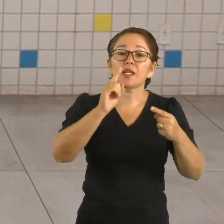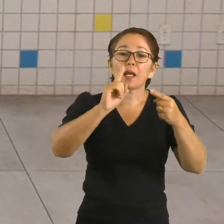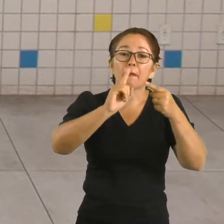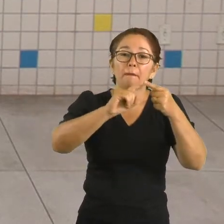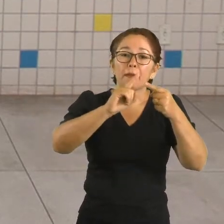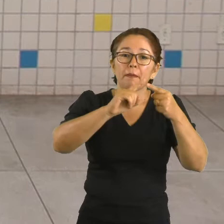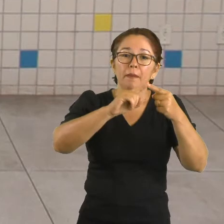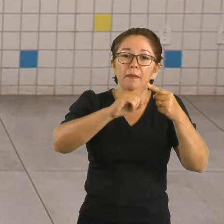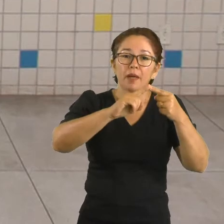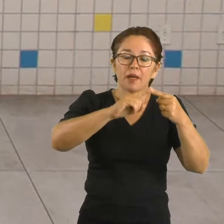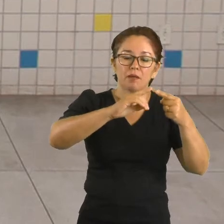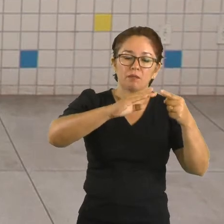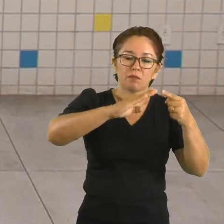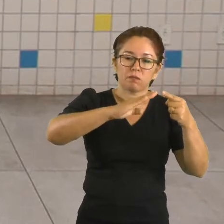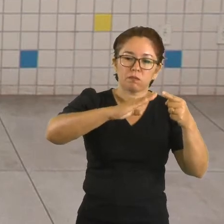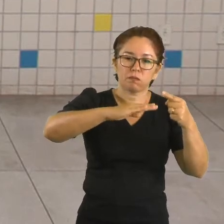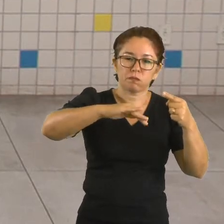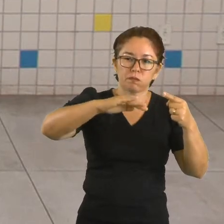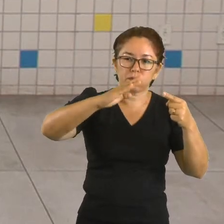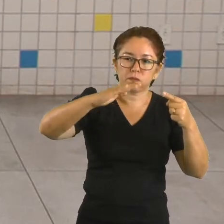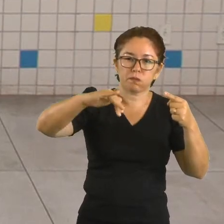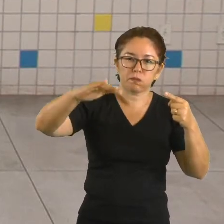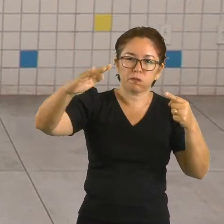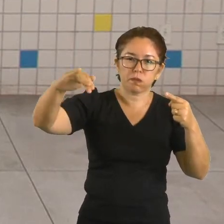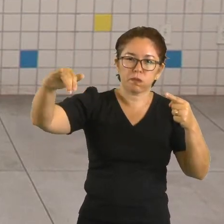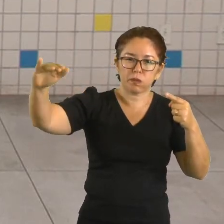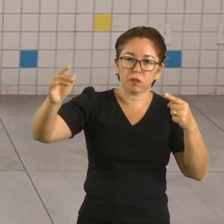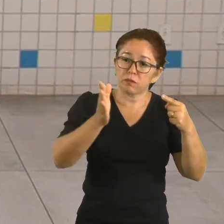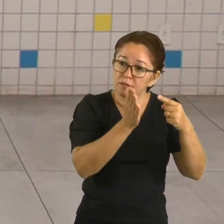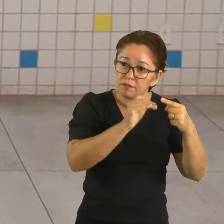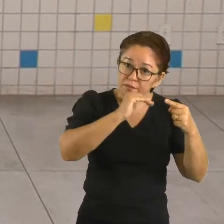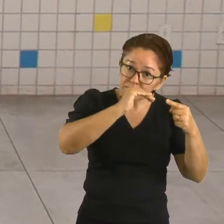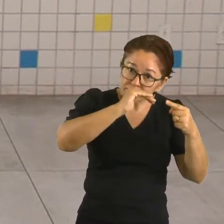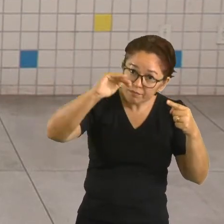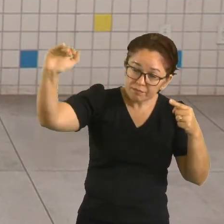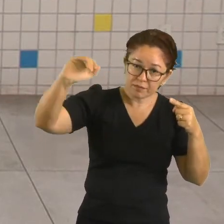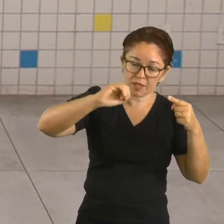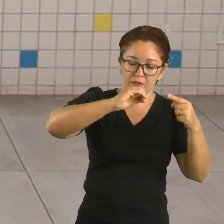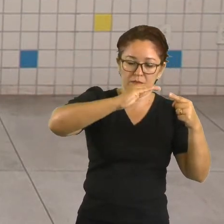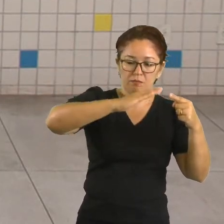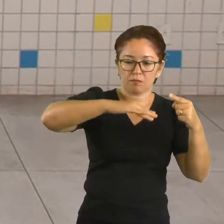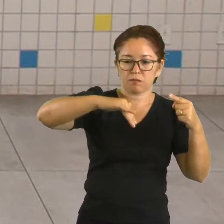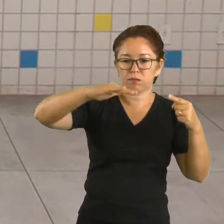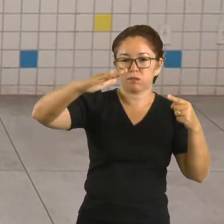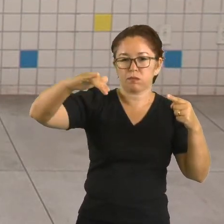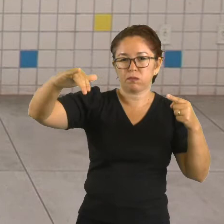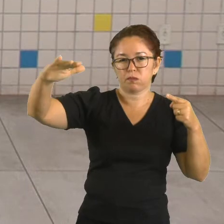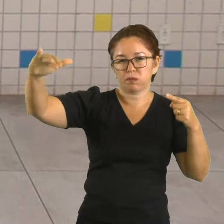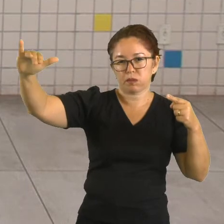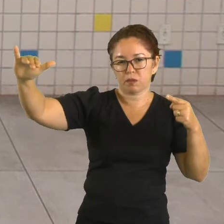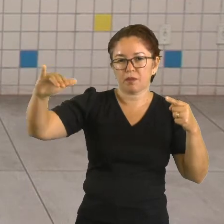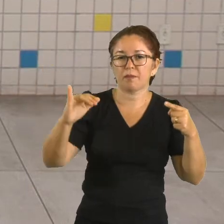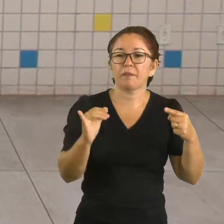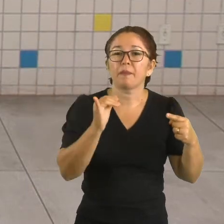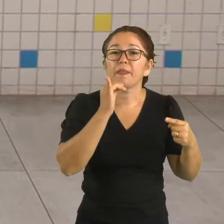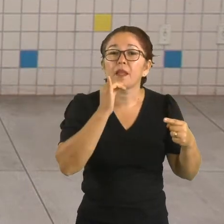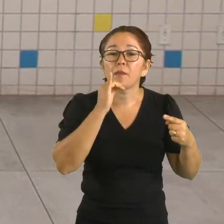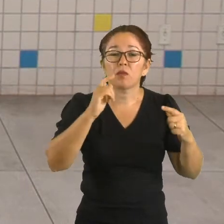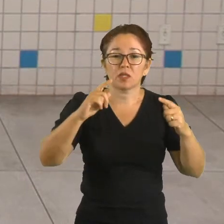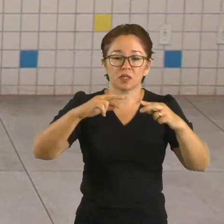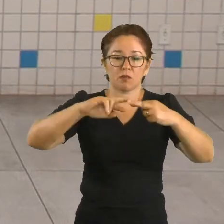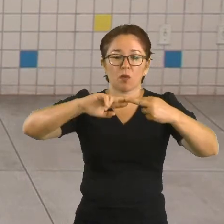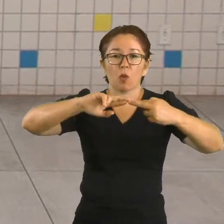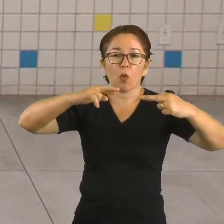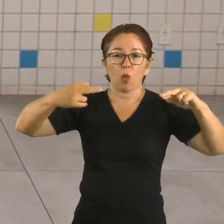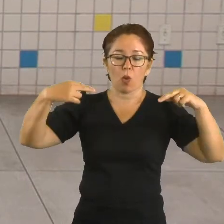direção. Como as ondas de cordas e molas esticadas. Você já experimentou pegar uma corda e brincar com um coleguinha do lado